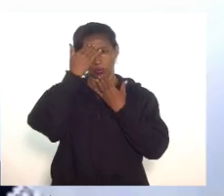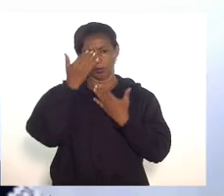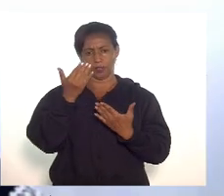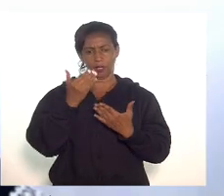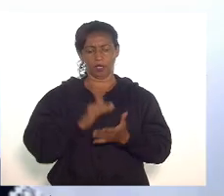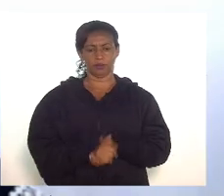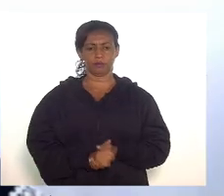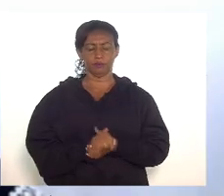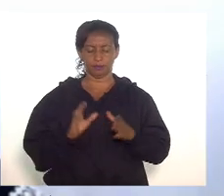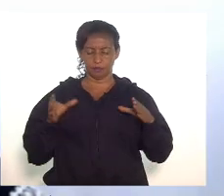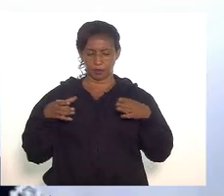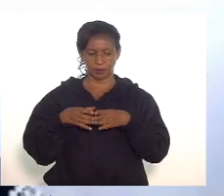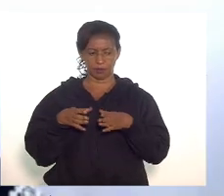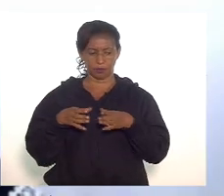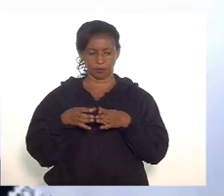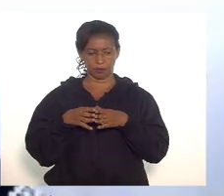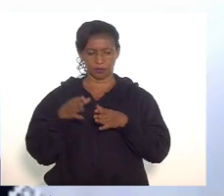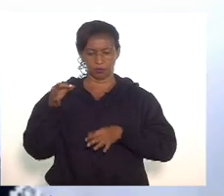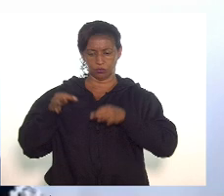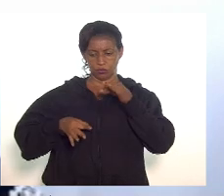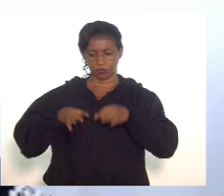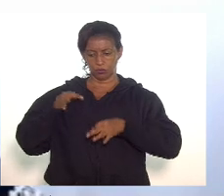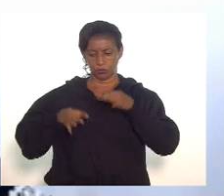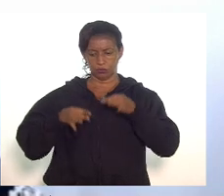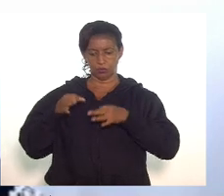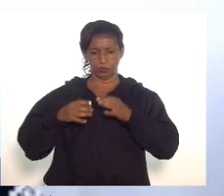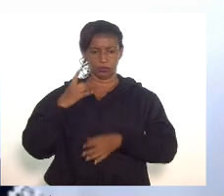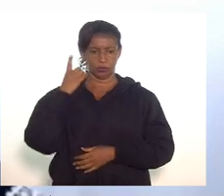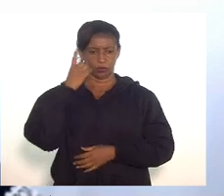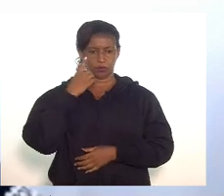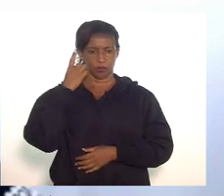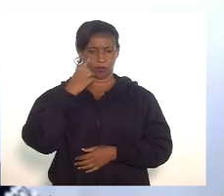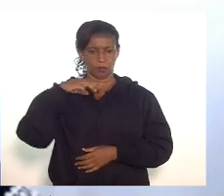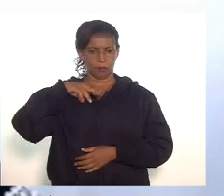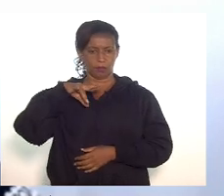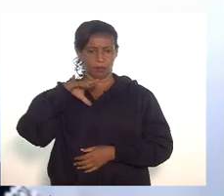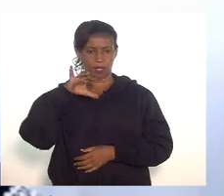Pela comissão de Constituição e Justiça, deputado Márcio Pacheco.